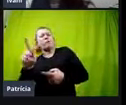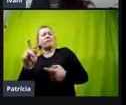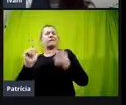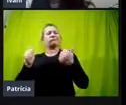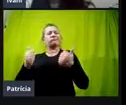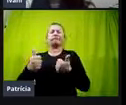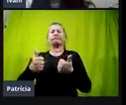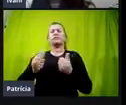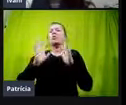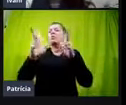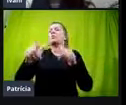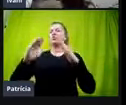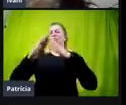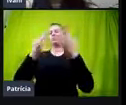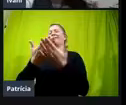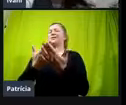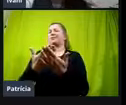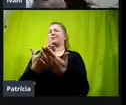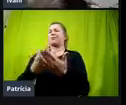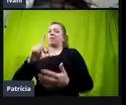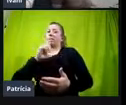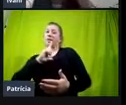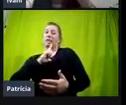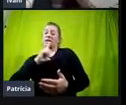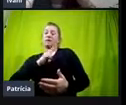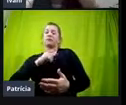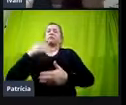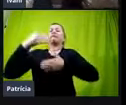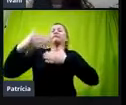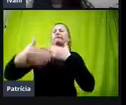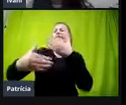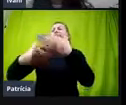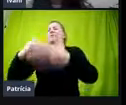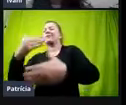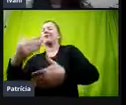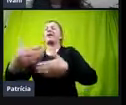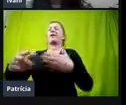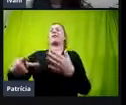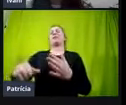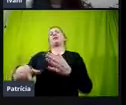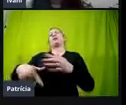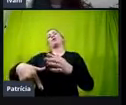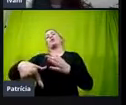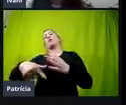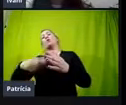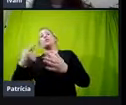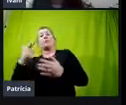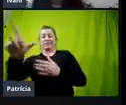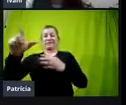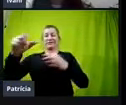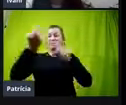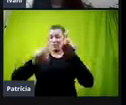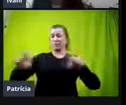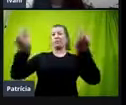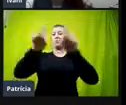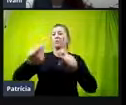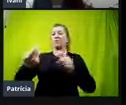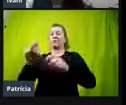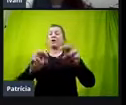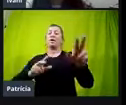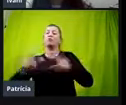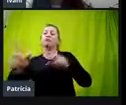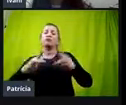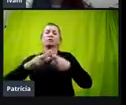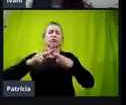tudo numa escola tem o seu processo, até que se conseguiu o computador e fez a instalação, o pagamento do